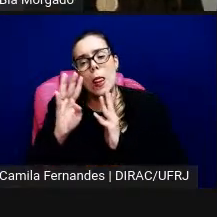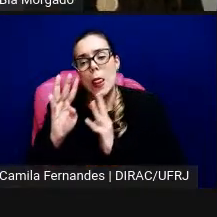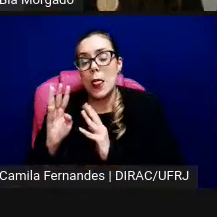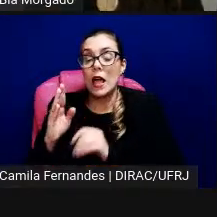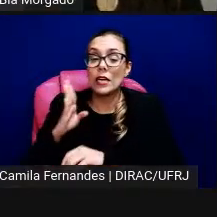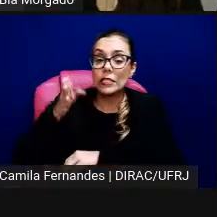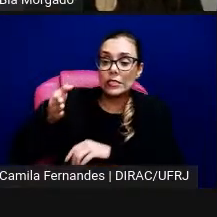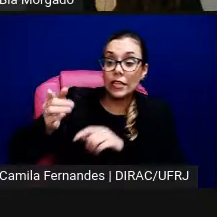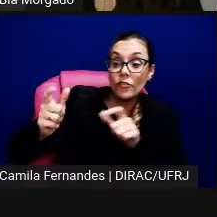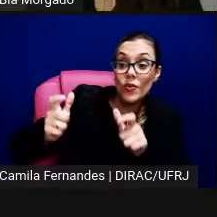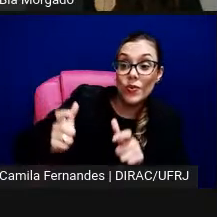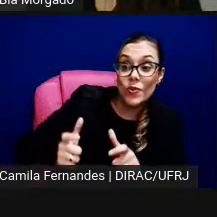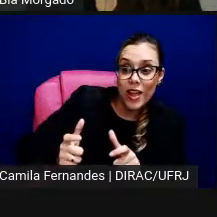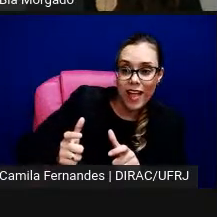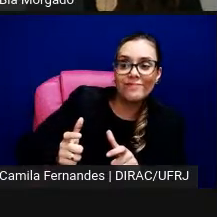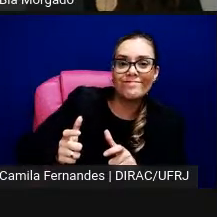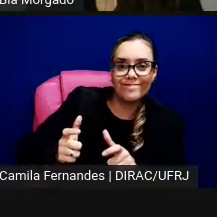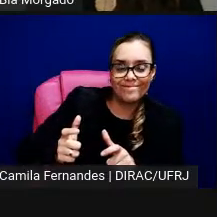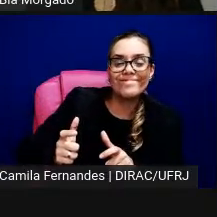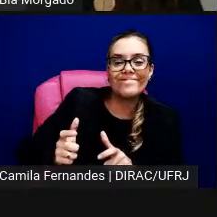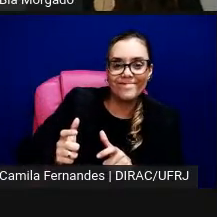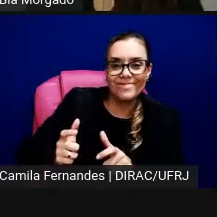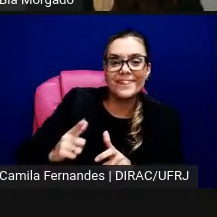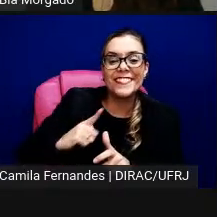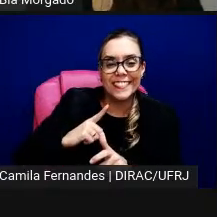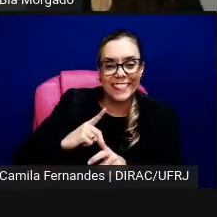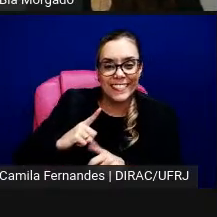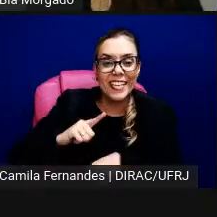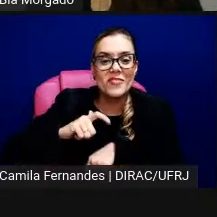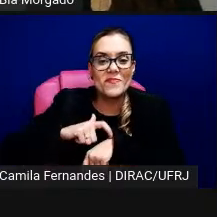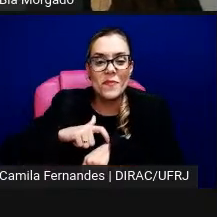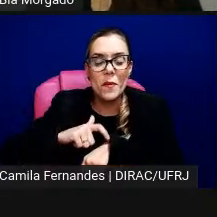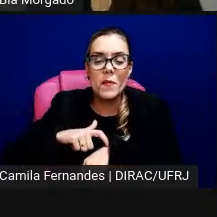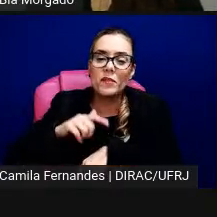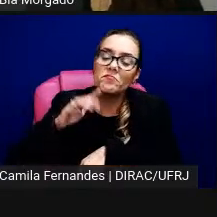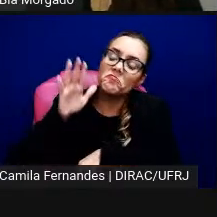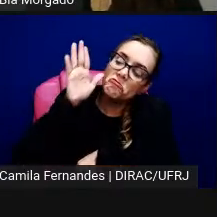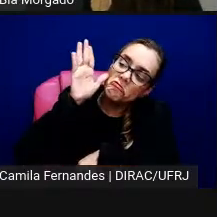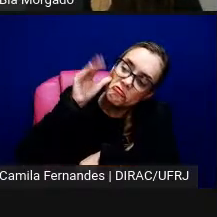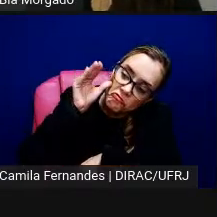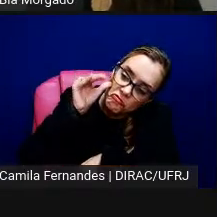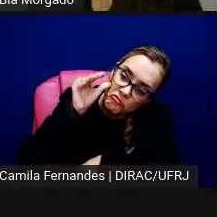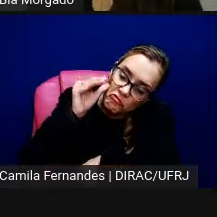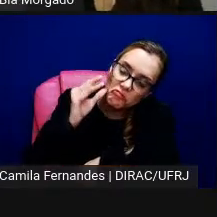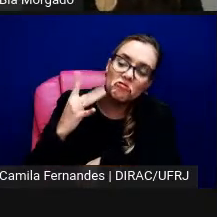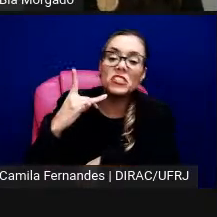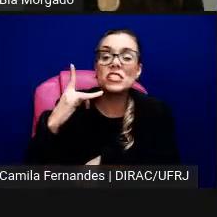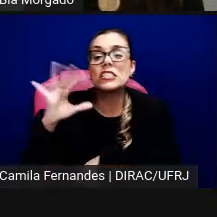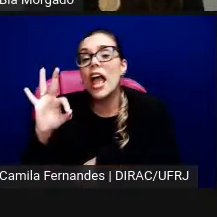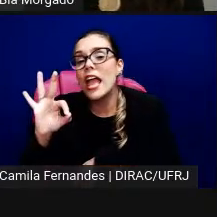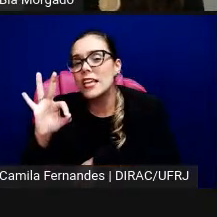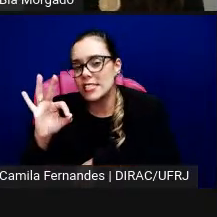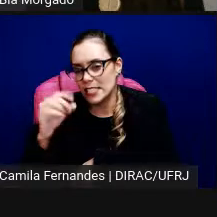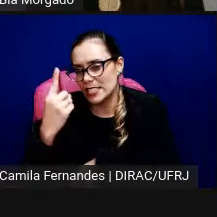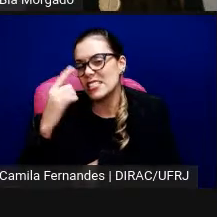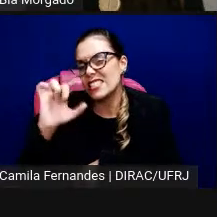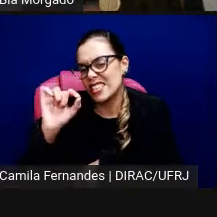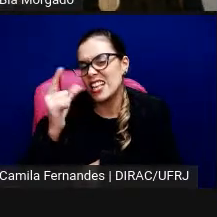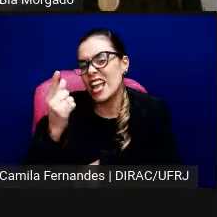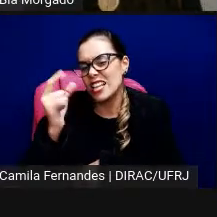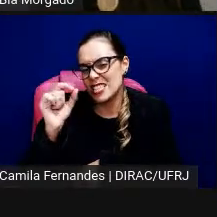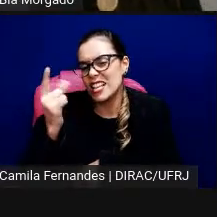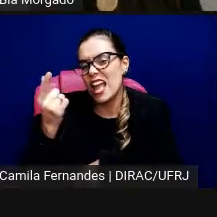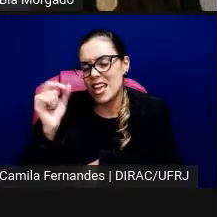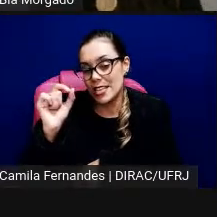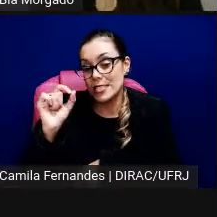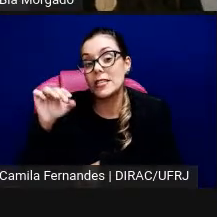mediação junto desciam da van ficavam uns 10 minutos onde tinha obra entravam na van novamente